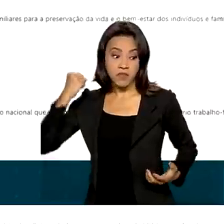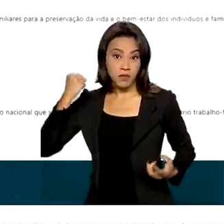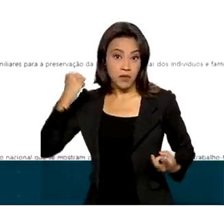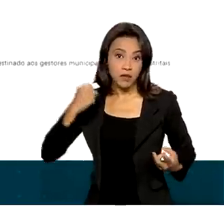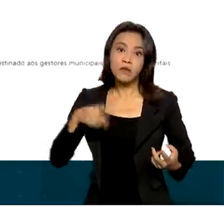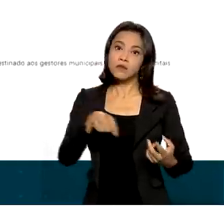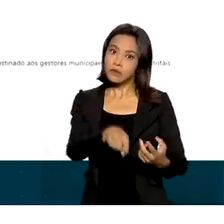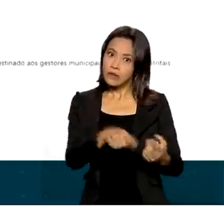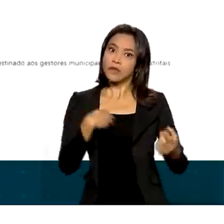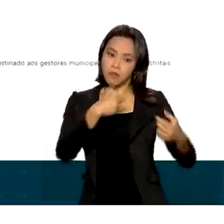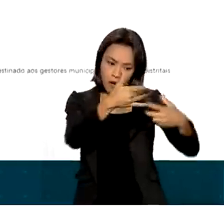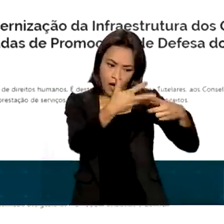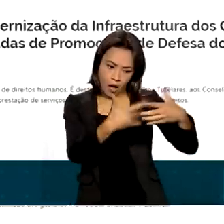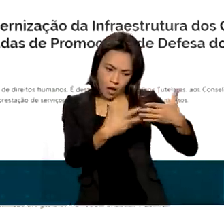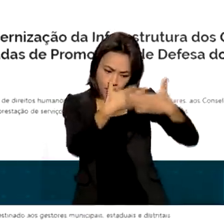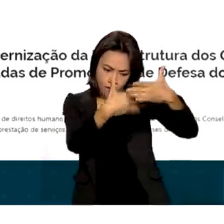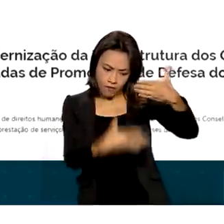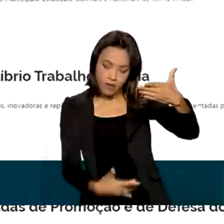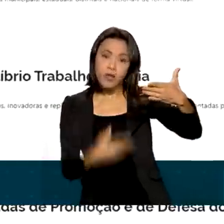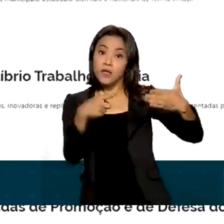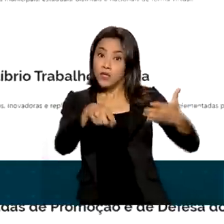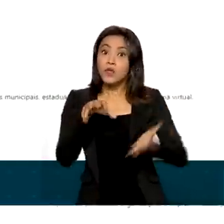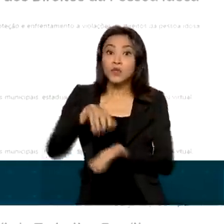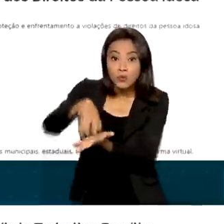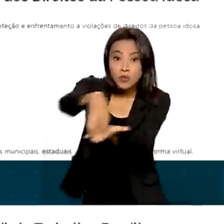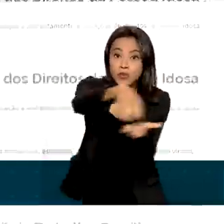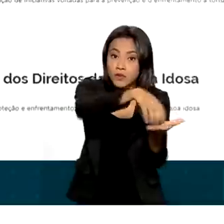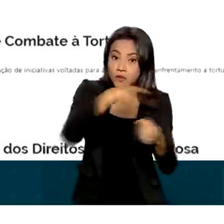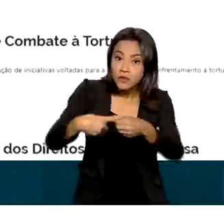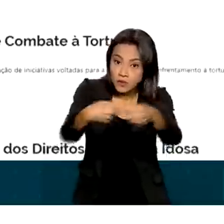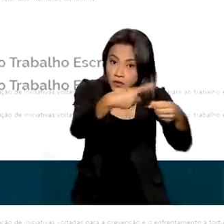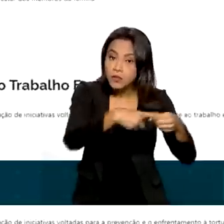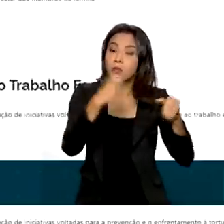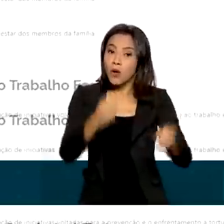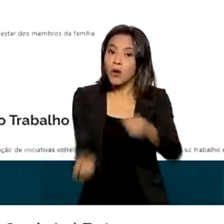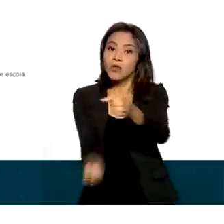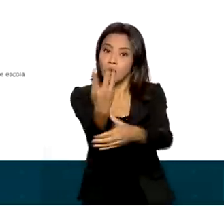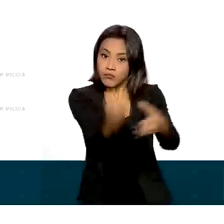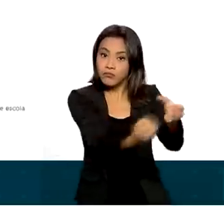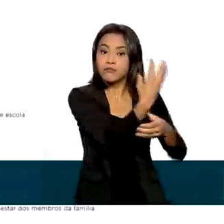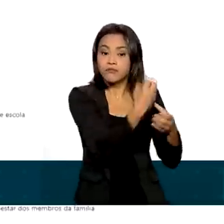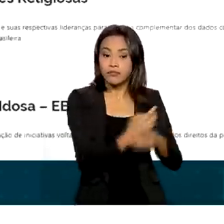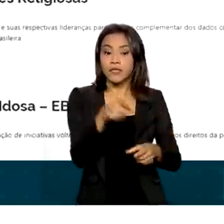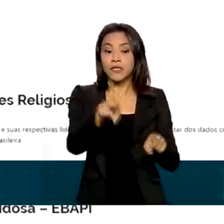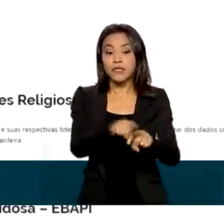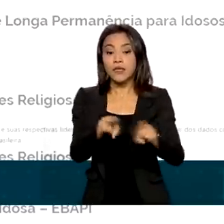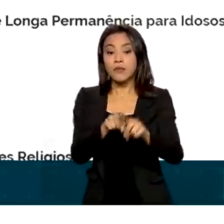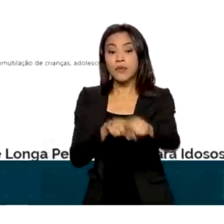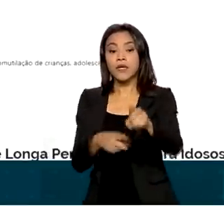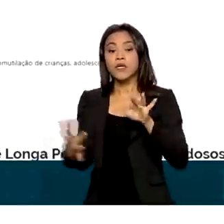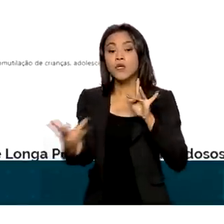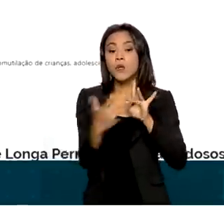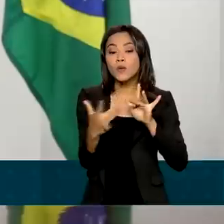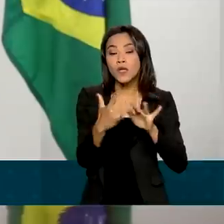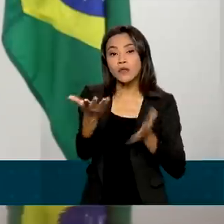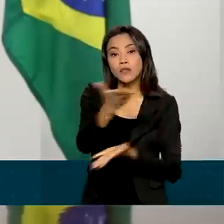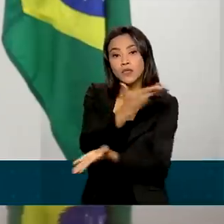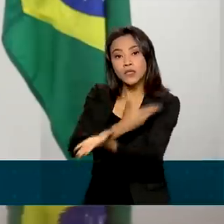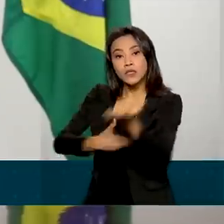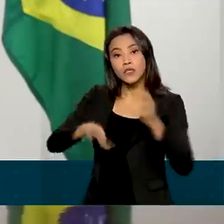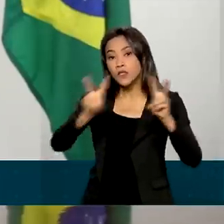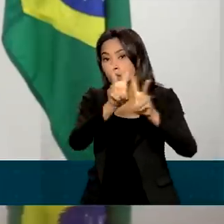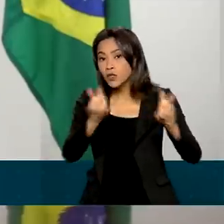podem ser implementadas pelos municípios e estados e a Plataforma de Interação Social em Direitos Humanos.